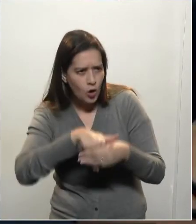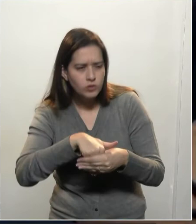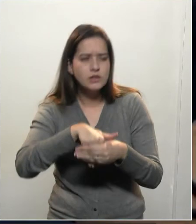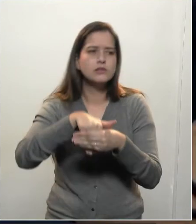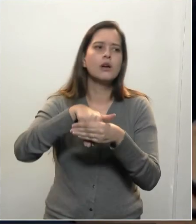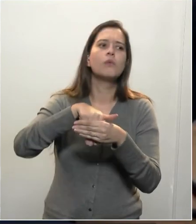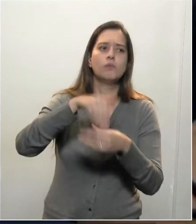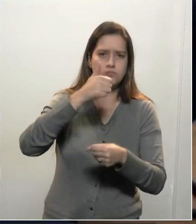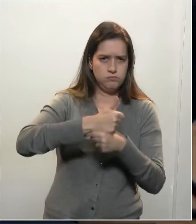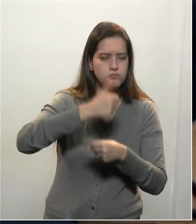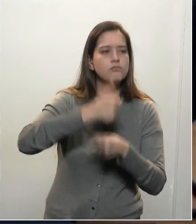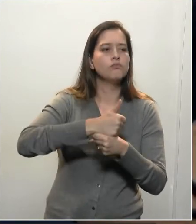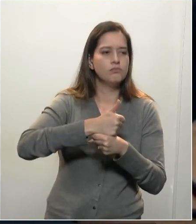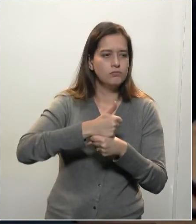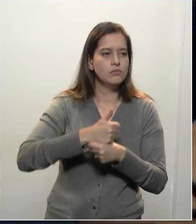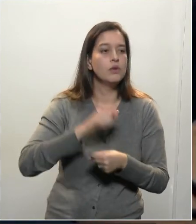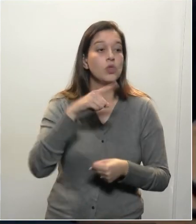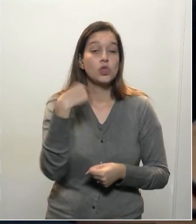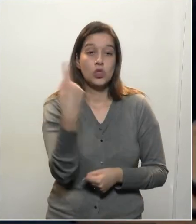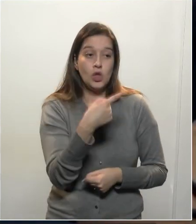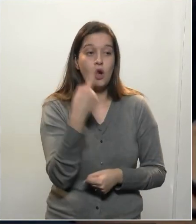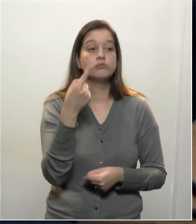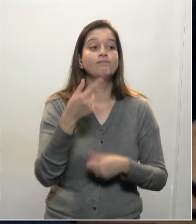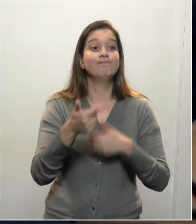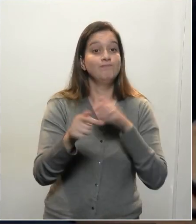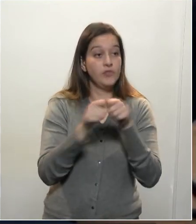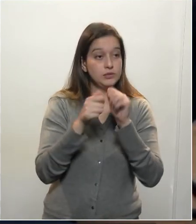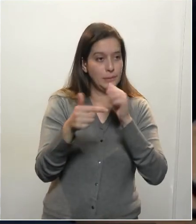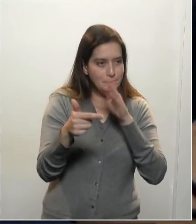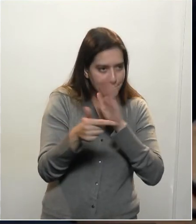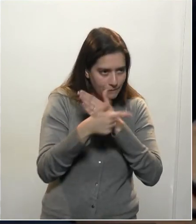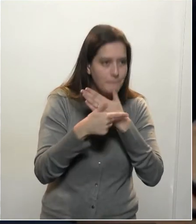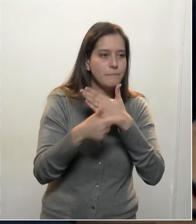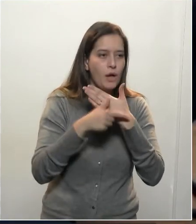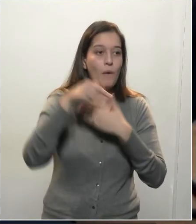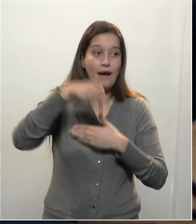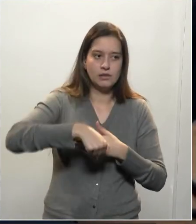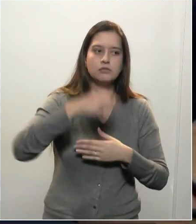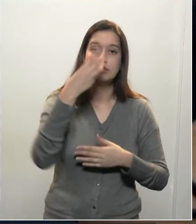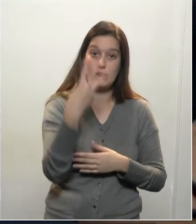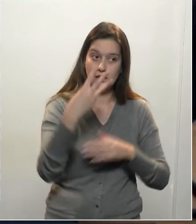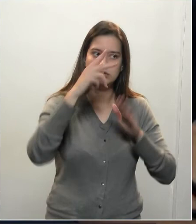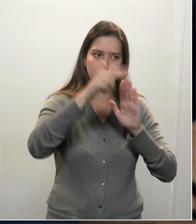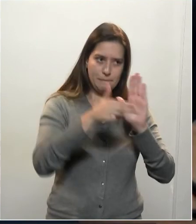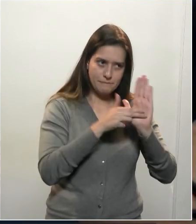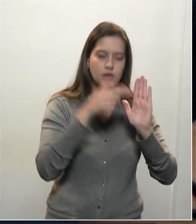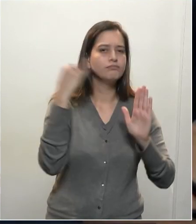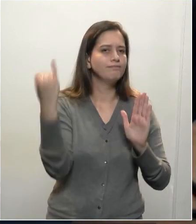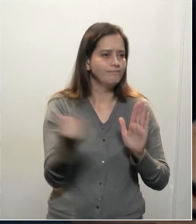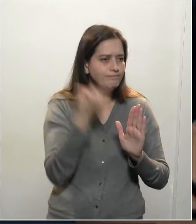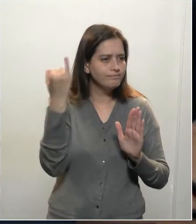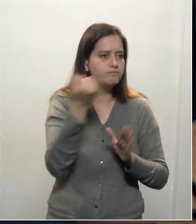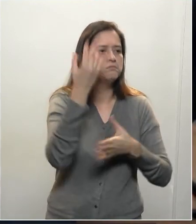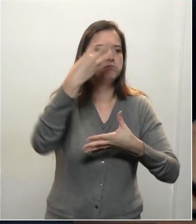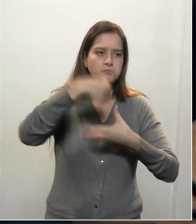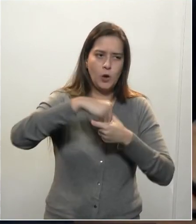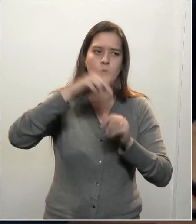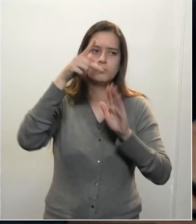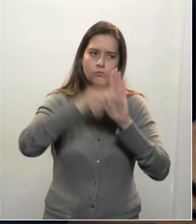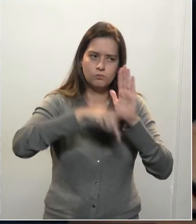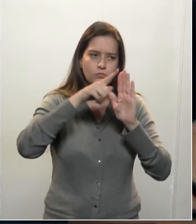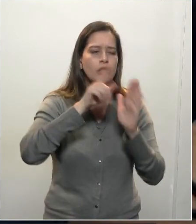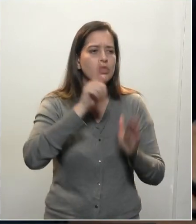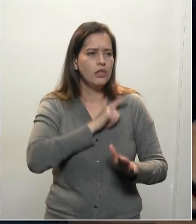nós estamos exercendo o nosso papel aqui. Três emendas importantíssimas foram colocadas nesse projeto e tenho certeza que, se não